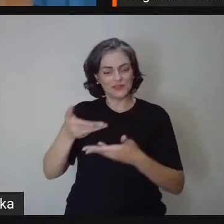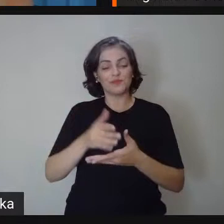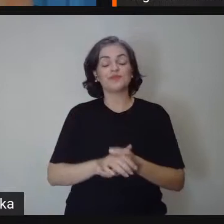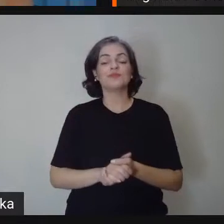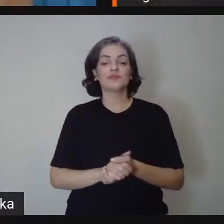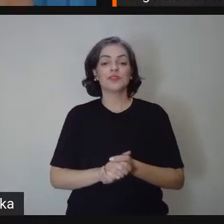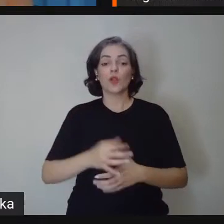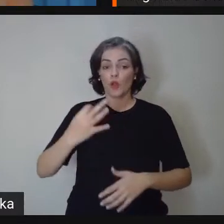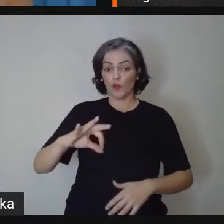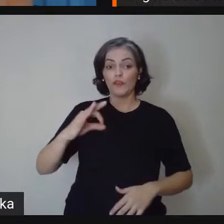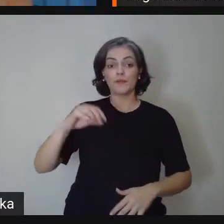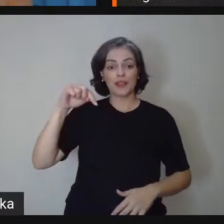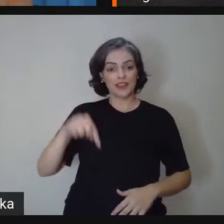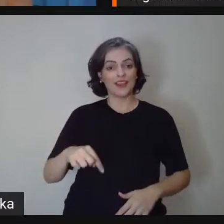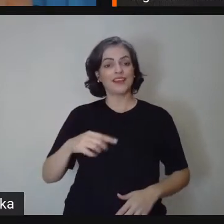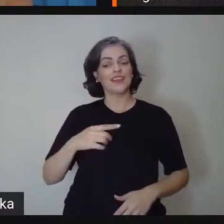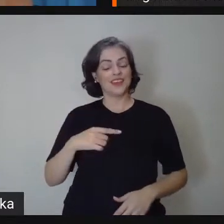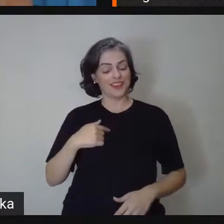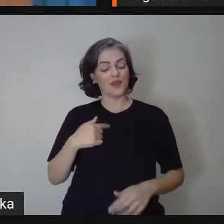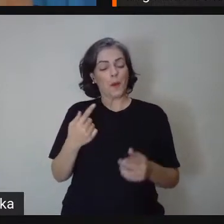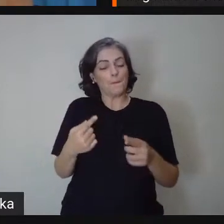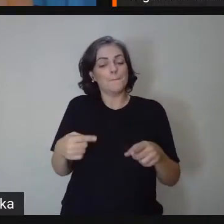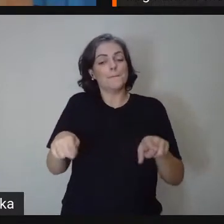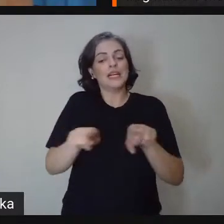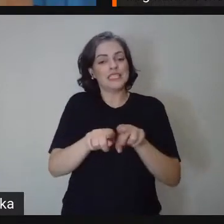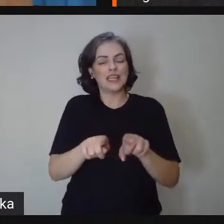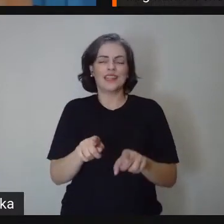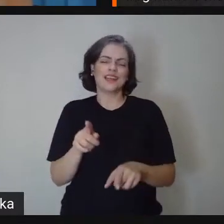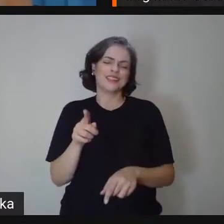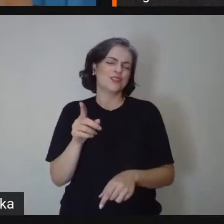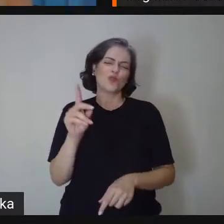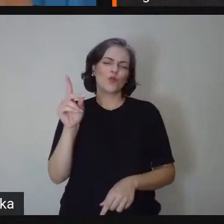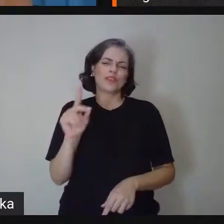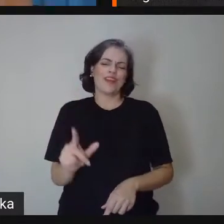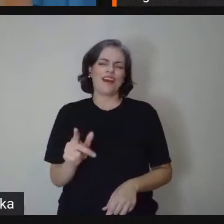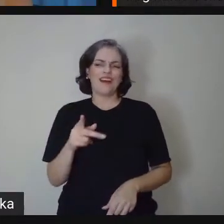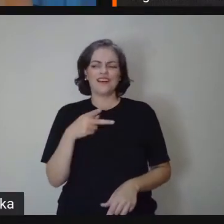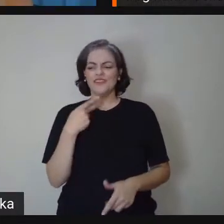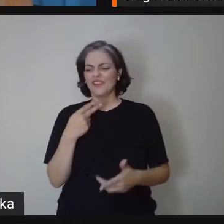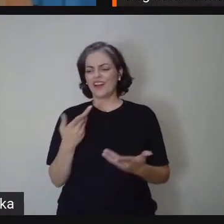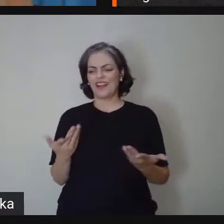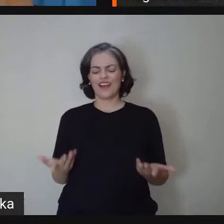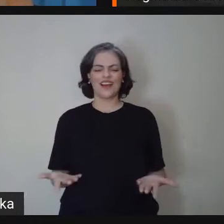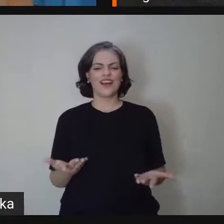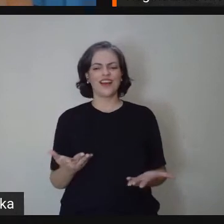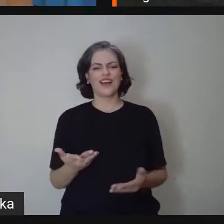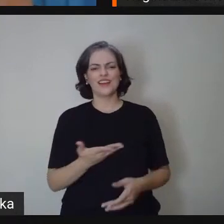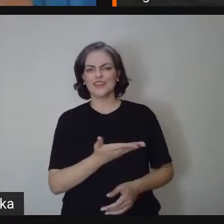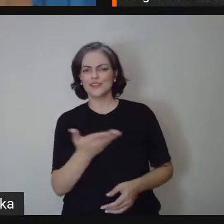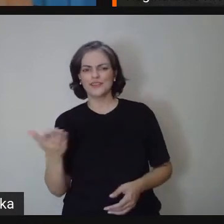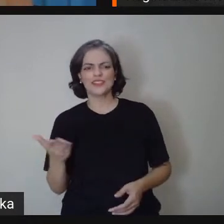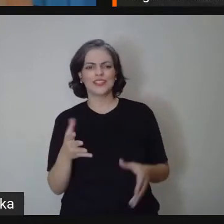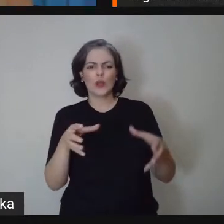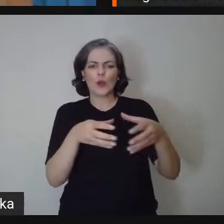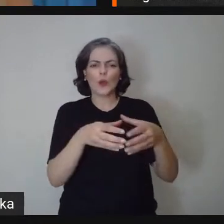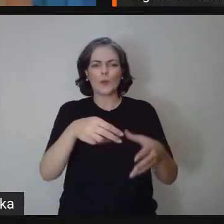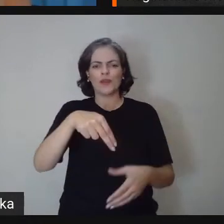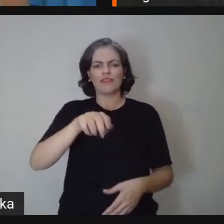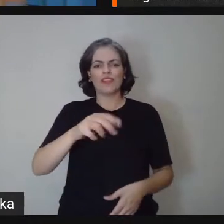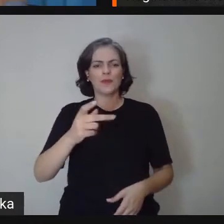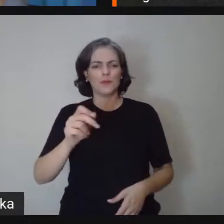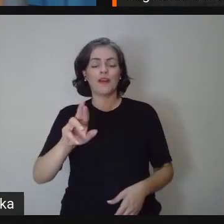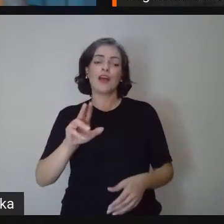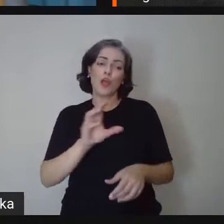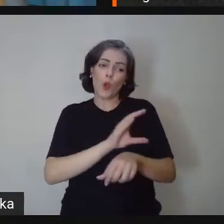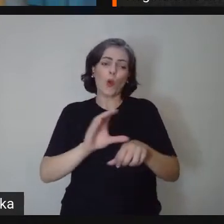com vocês a nossa parceria. Acho que nem dá para falar de parceria em se tratando das nossas colegas do NEPARES que coordena esse curso.